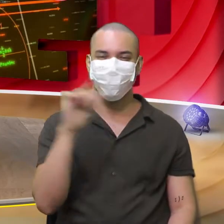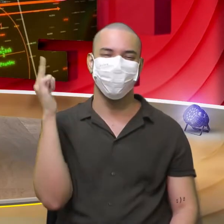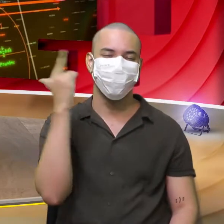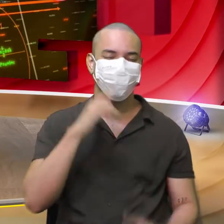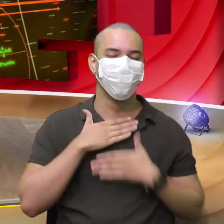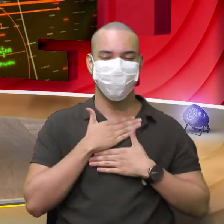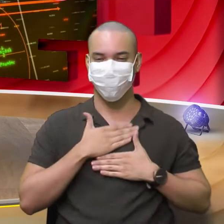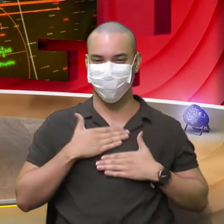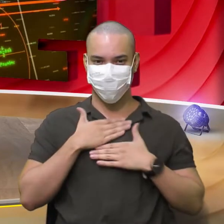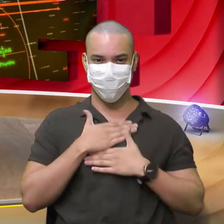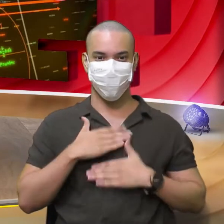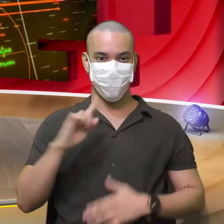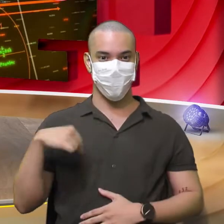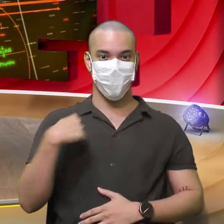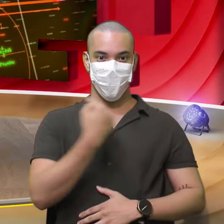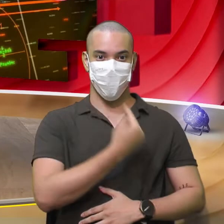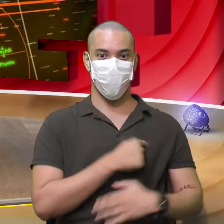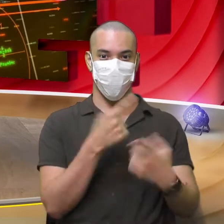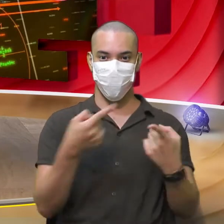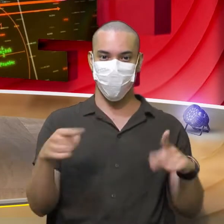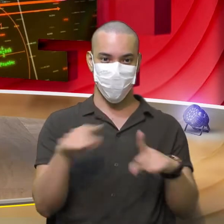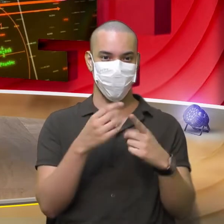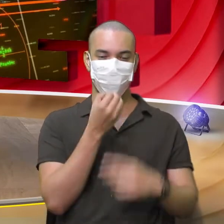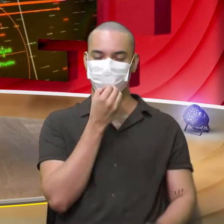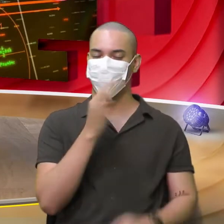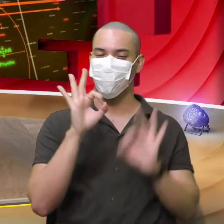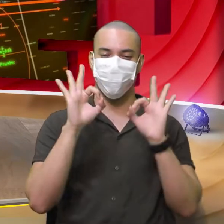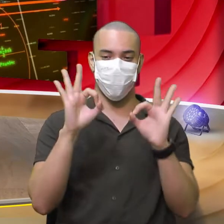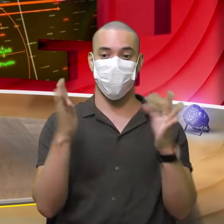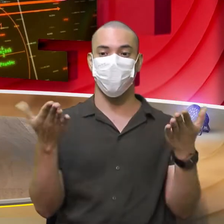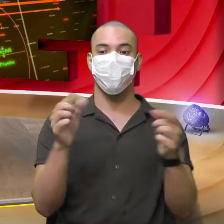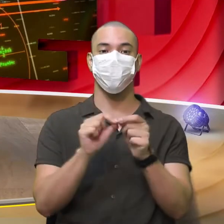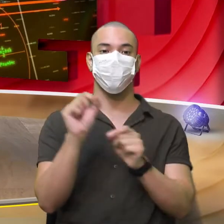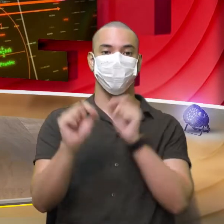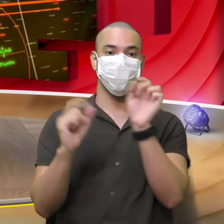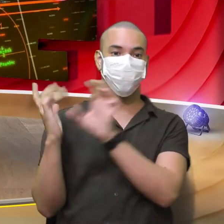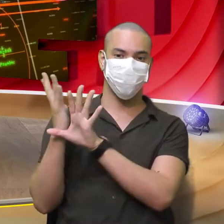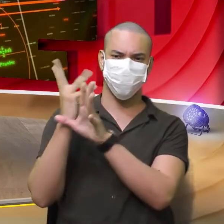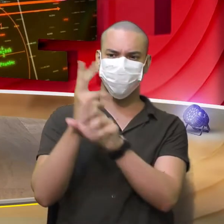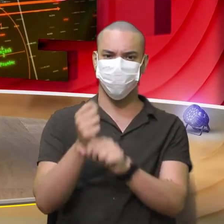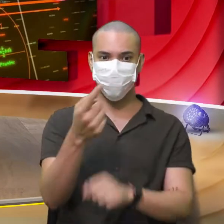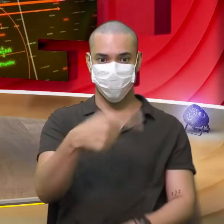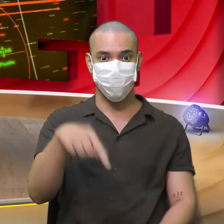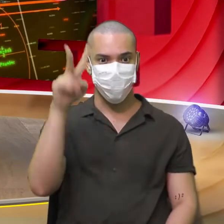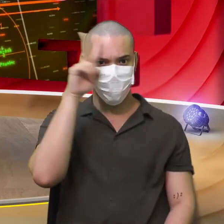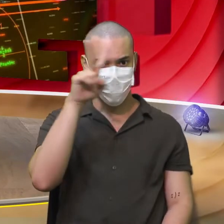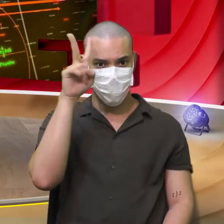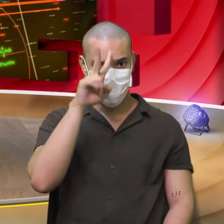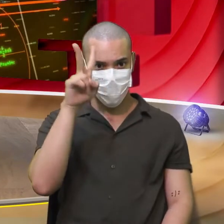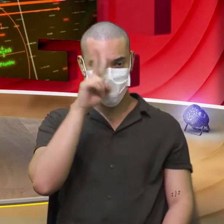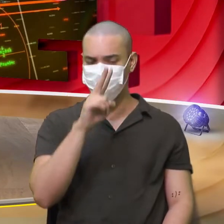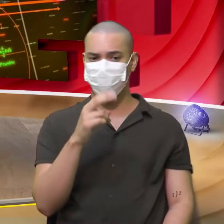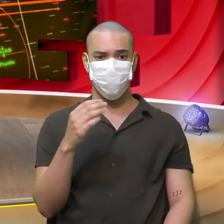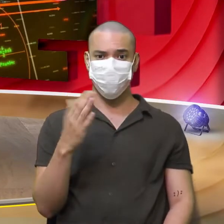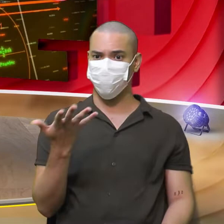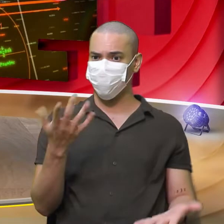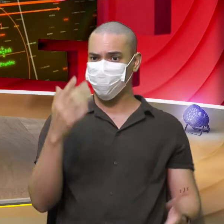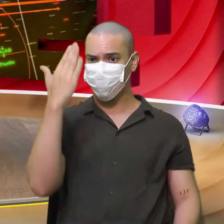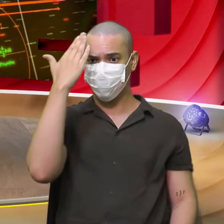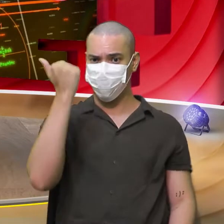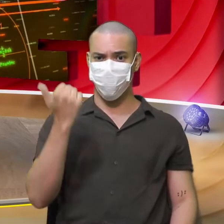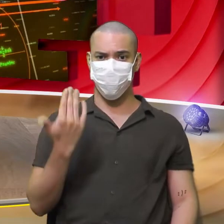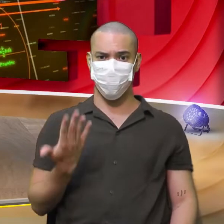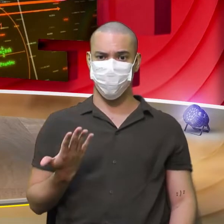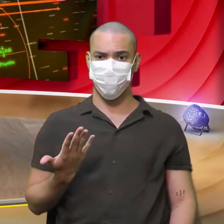E a nossa paródia arrasou E agora a gente vem com a revisão, né? Mas quem lembra da paródia praticamente já está revisado É